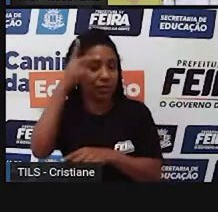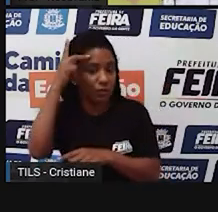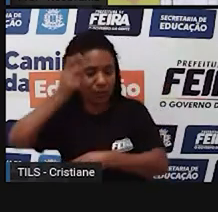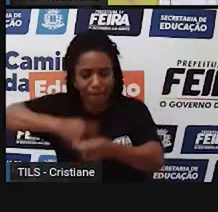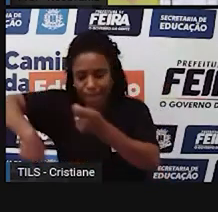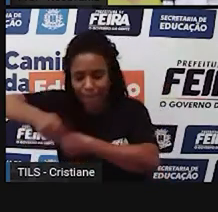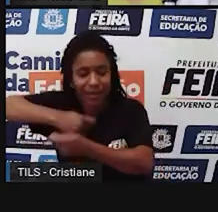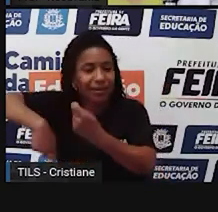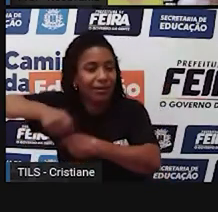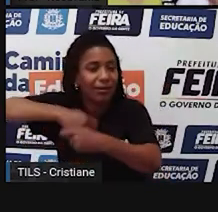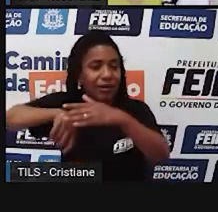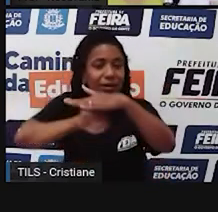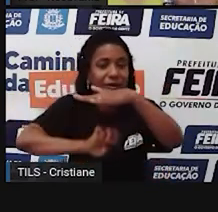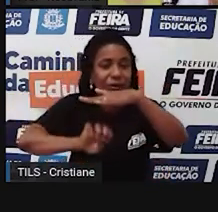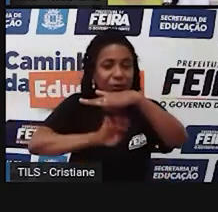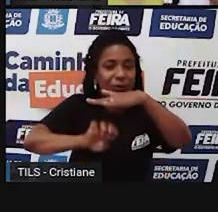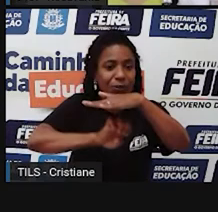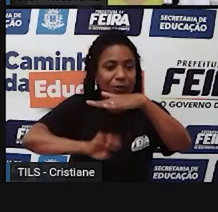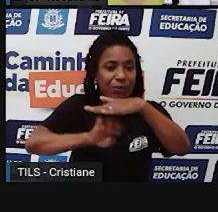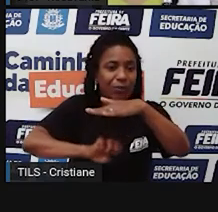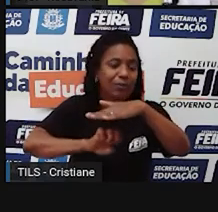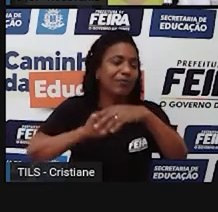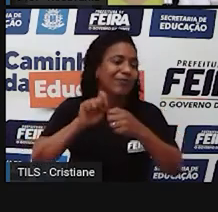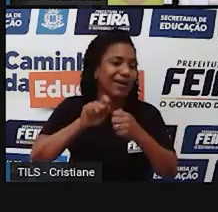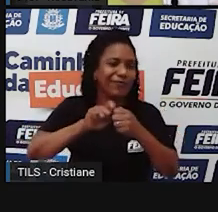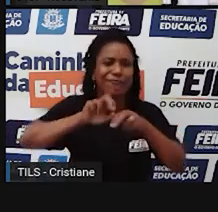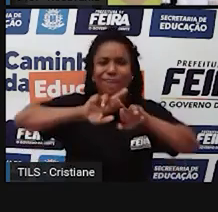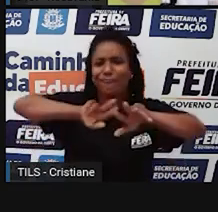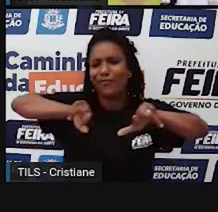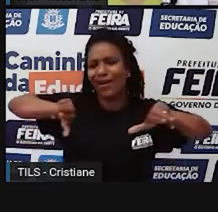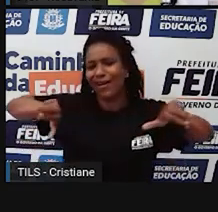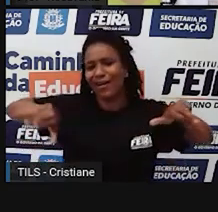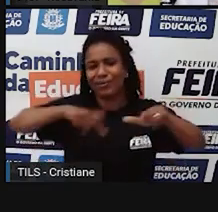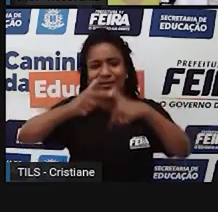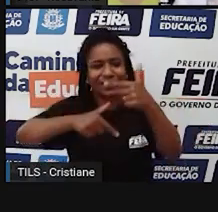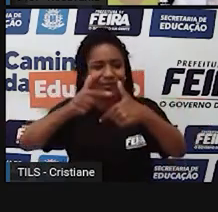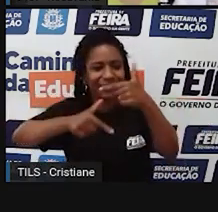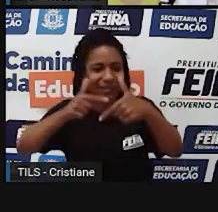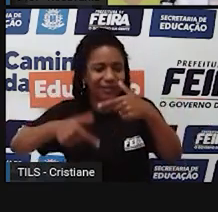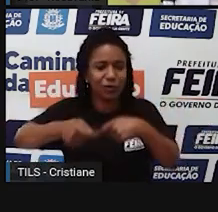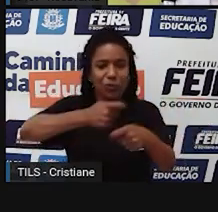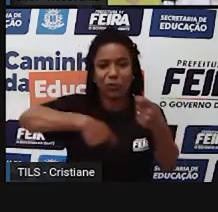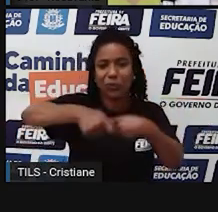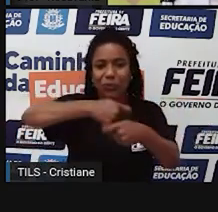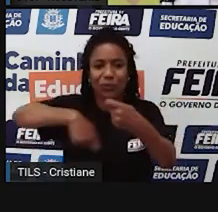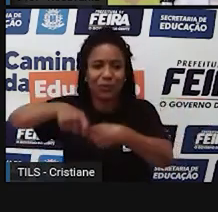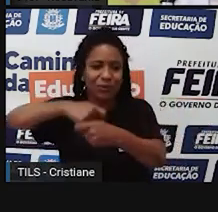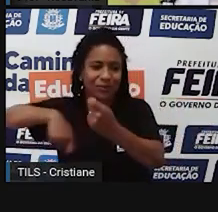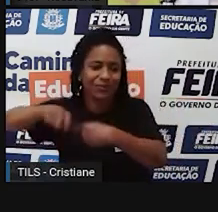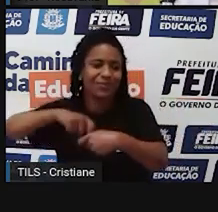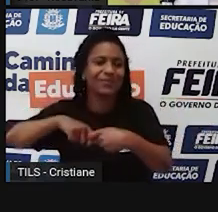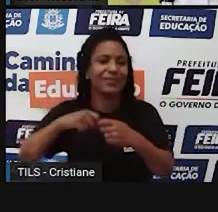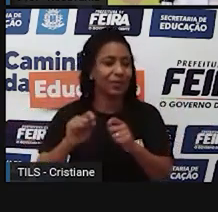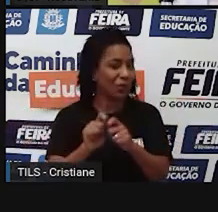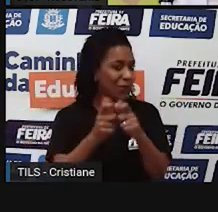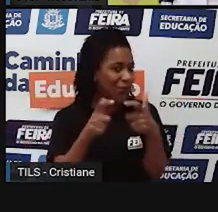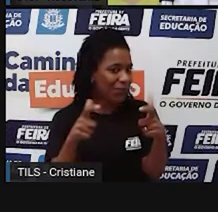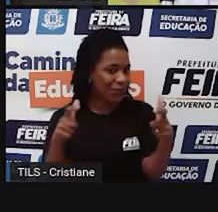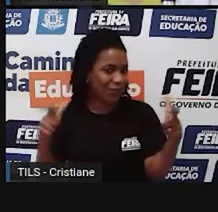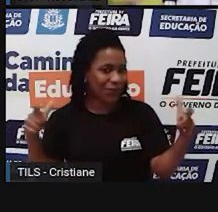que são bastante criativos, que geram uma série de outros serviços. Então, cresceu muito, e esse crescimento,